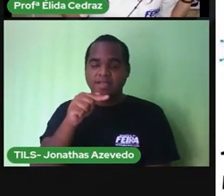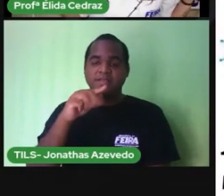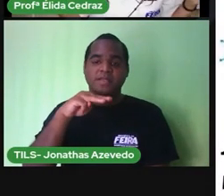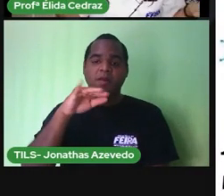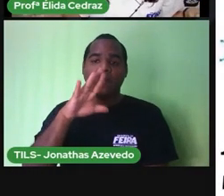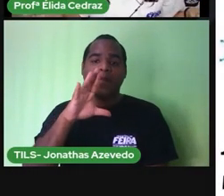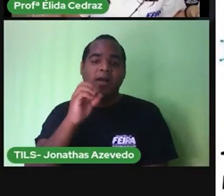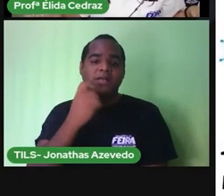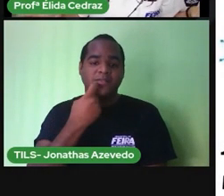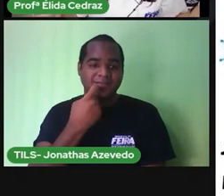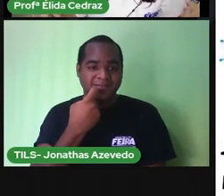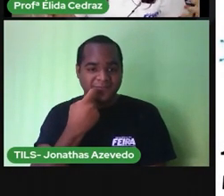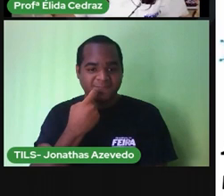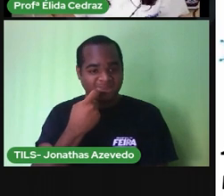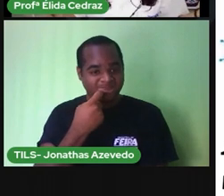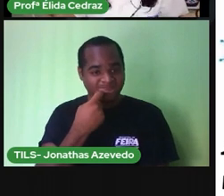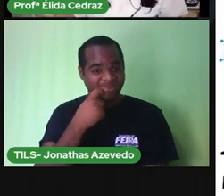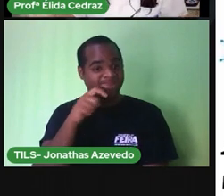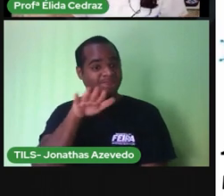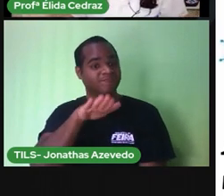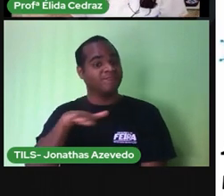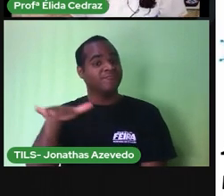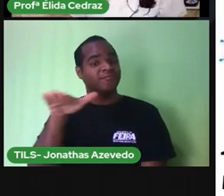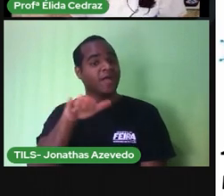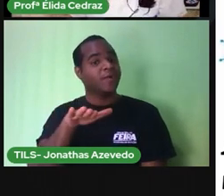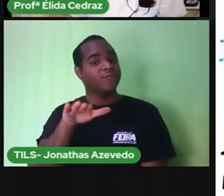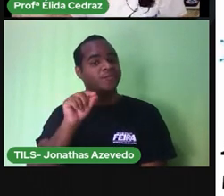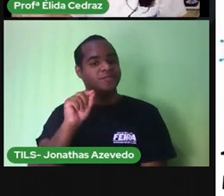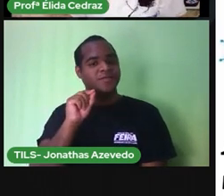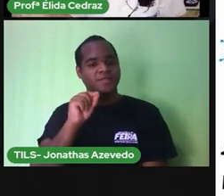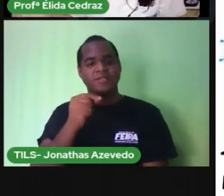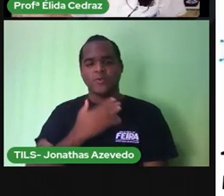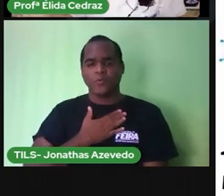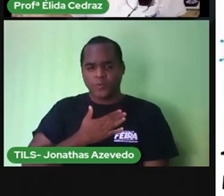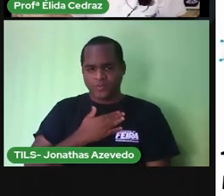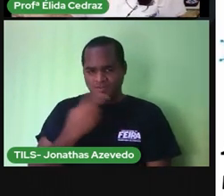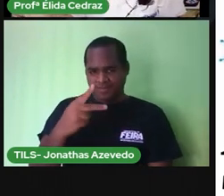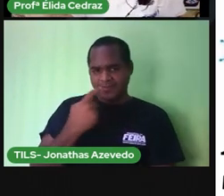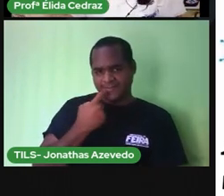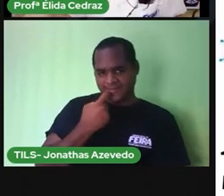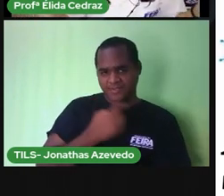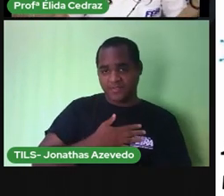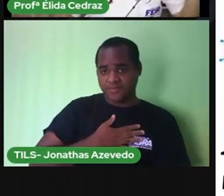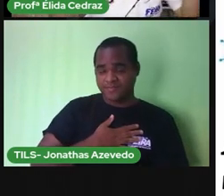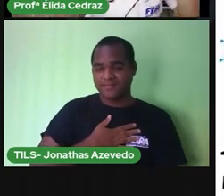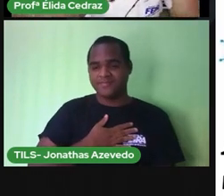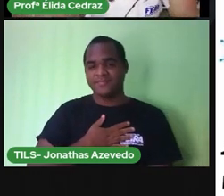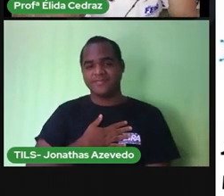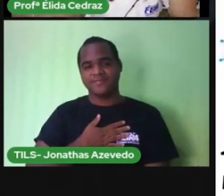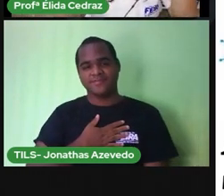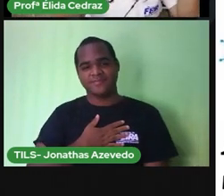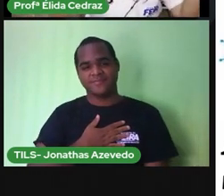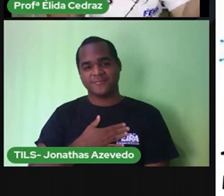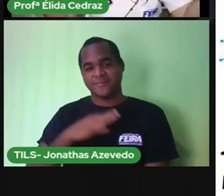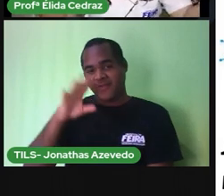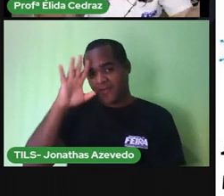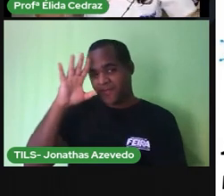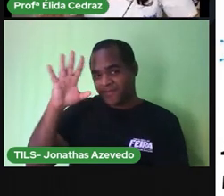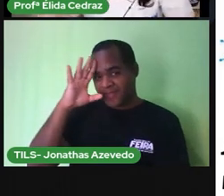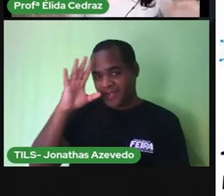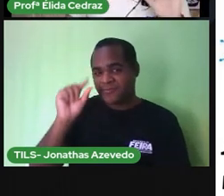sexta-feira. Quem não gosta da sexta-feira? Você já pensou logo no